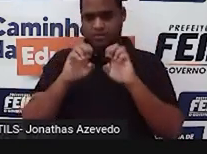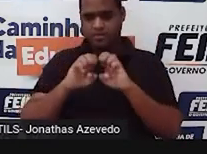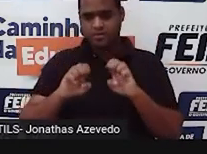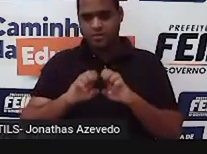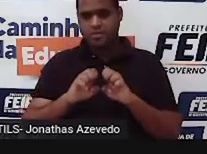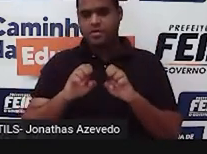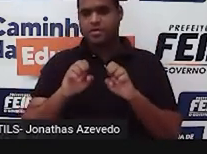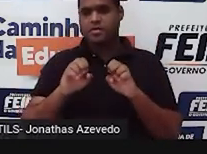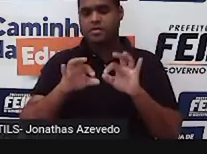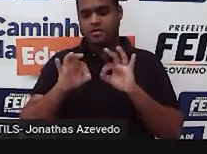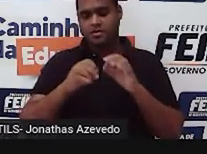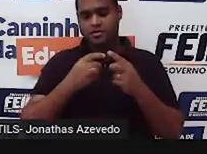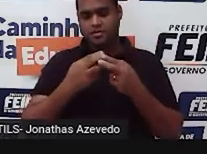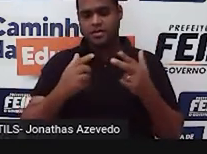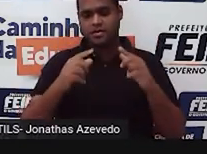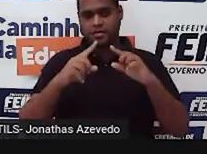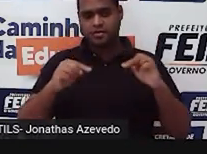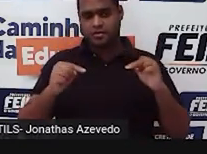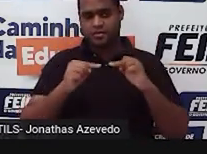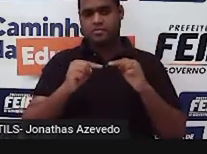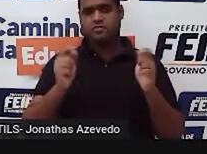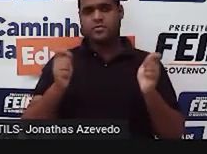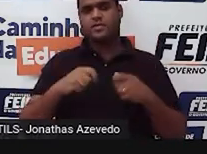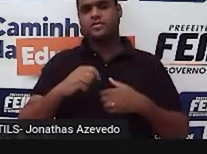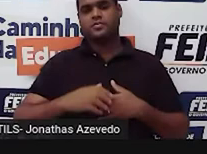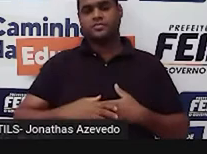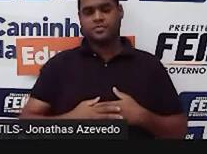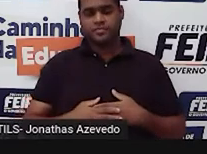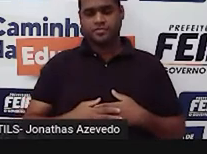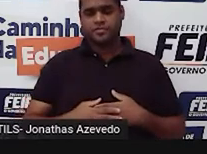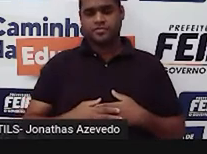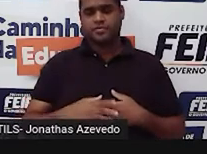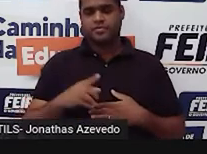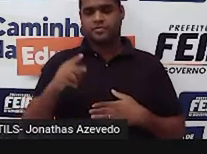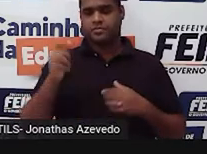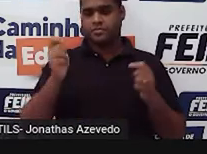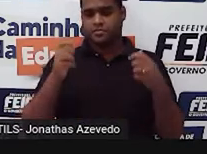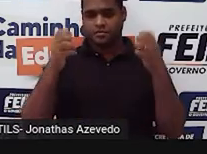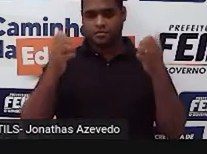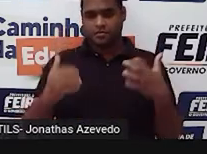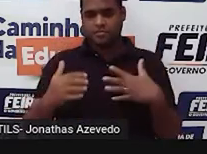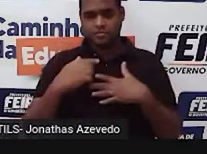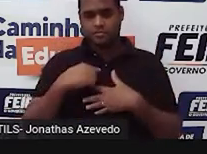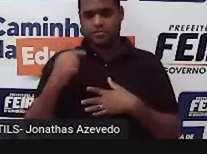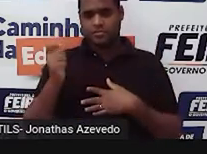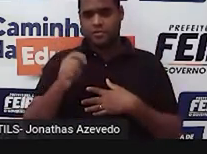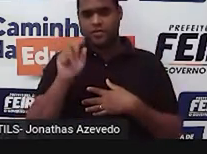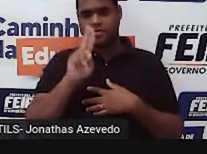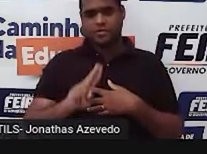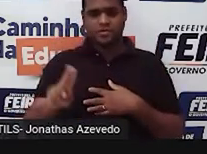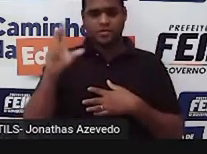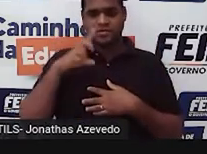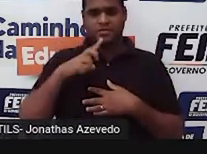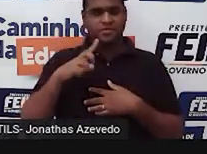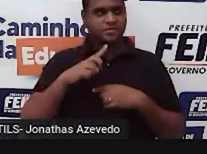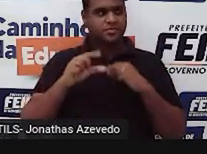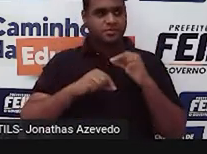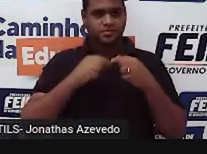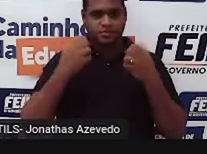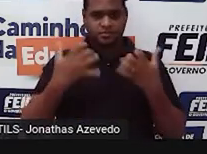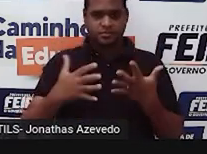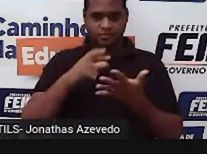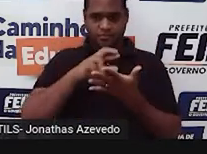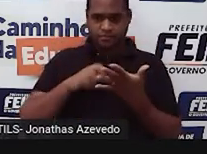mais rígida é a do triângulo. E é por isso, né? Que ele é bastante utilizado, né? Em